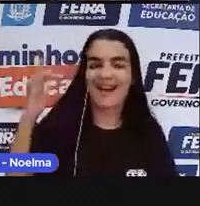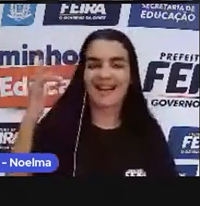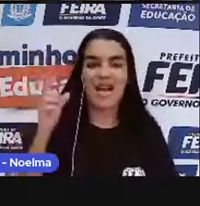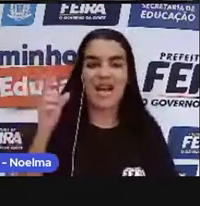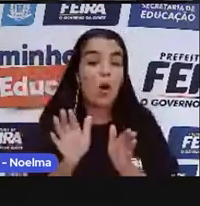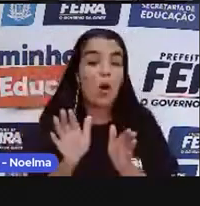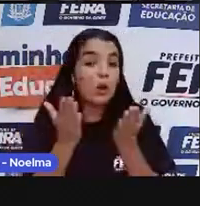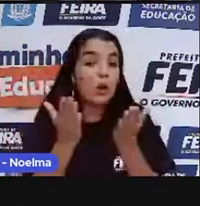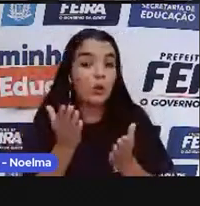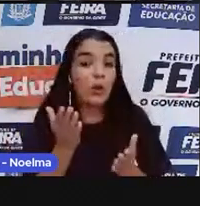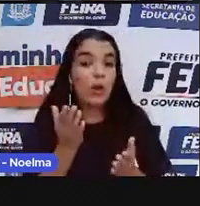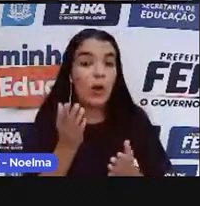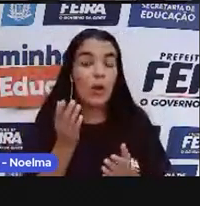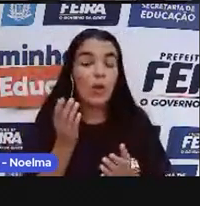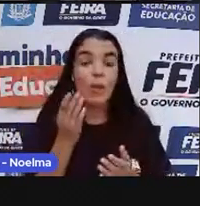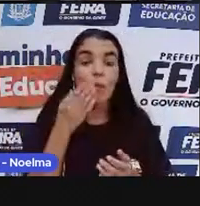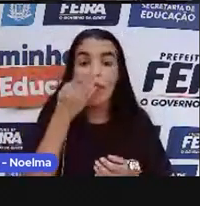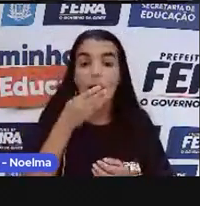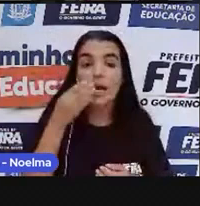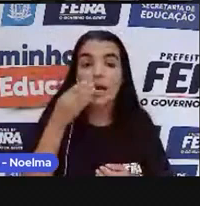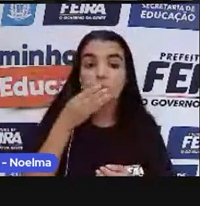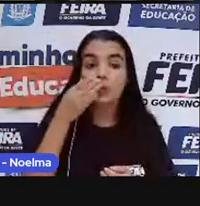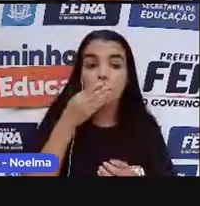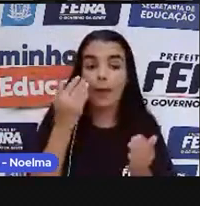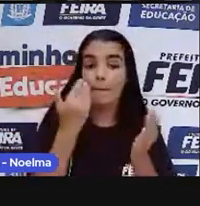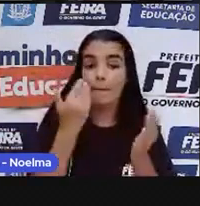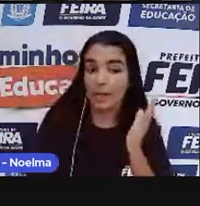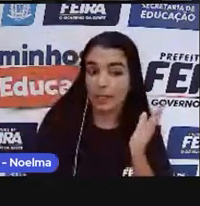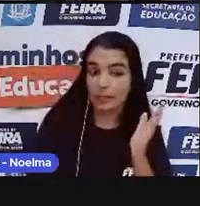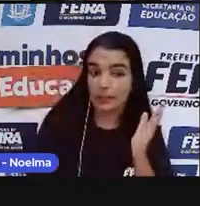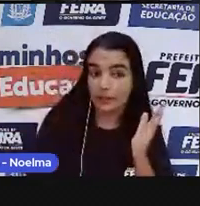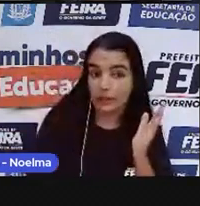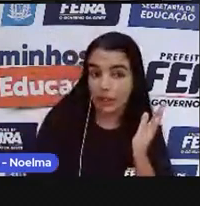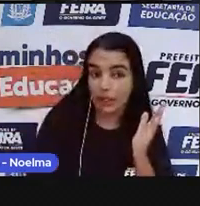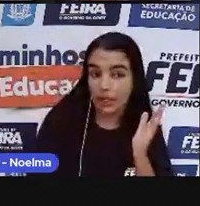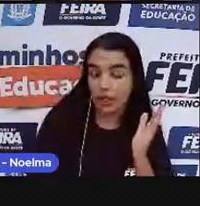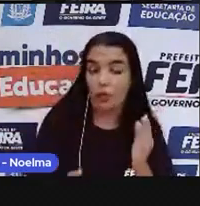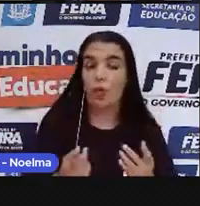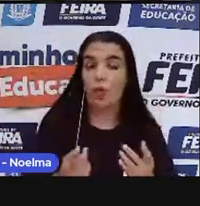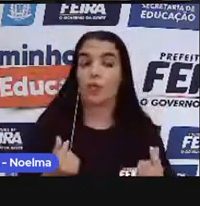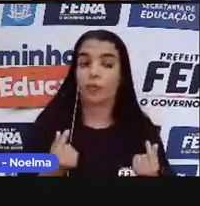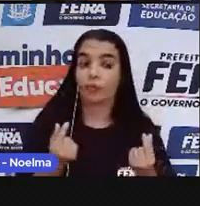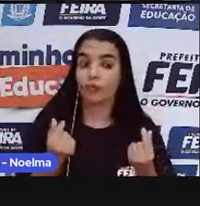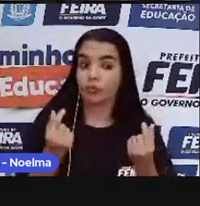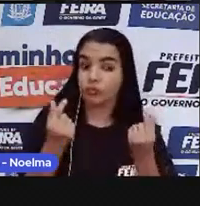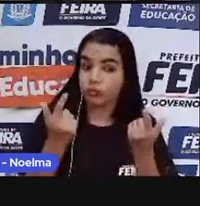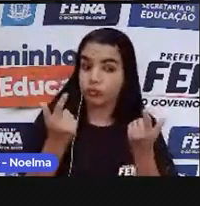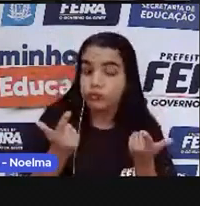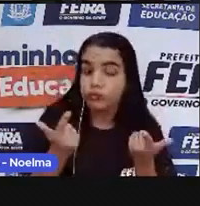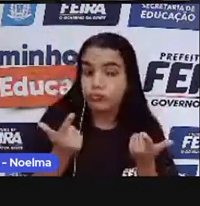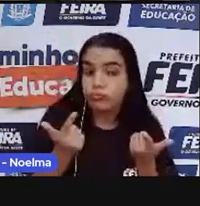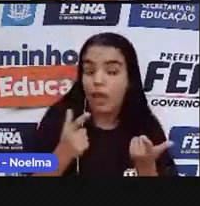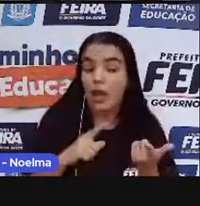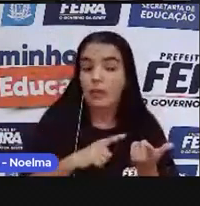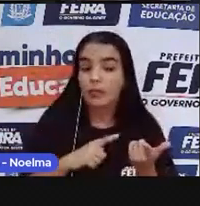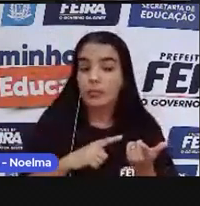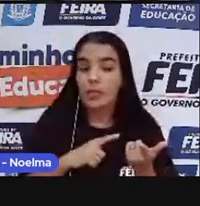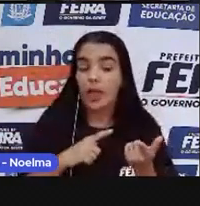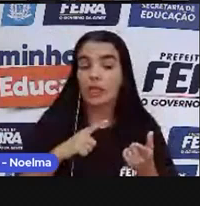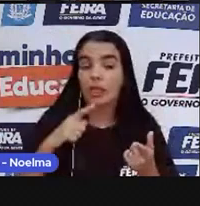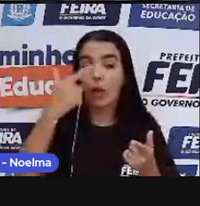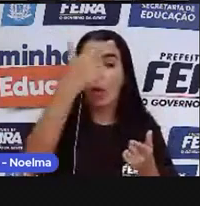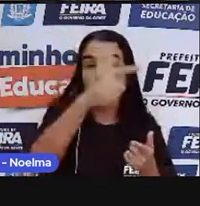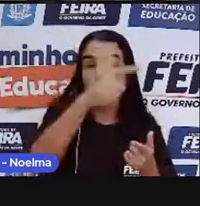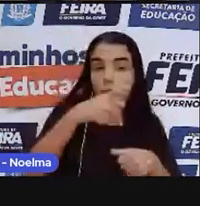ela perde o valor econômico do Brasil por conta da concorrência, né,